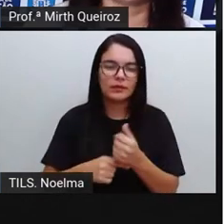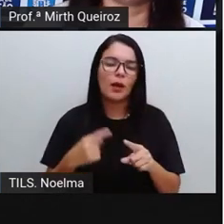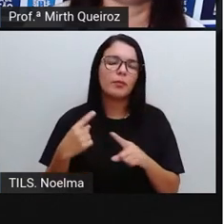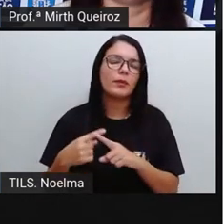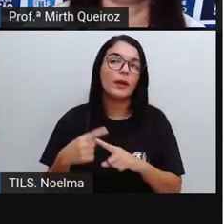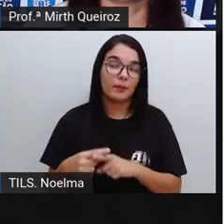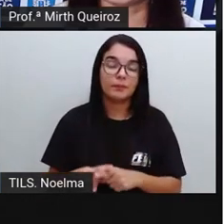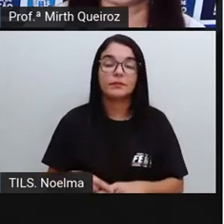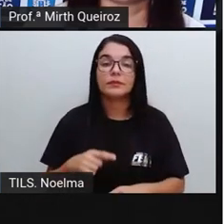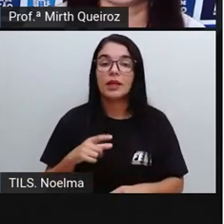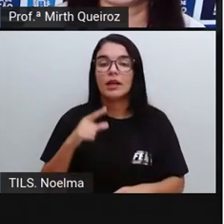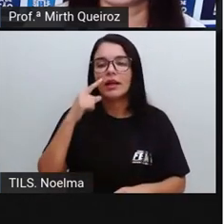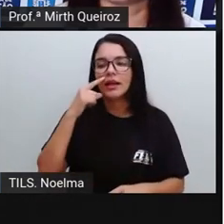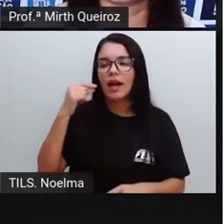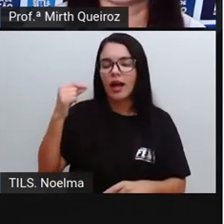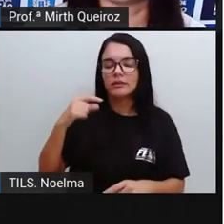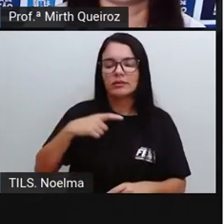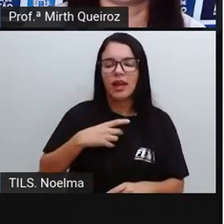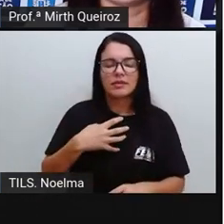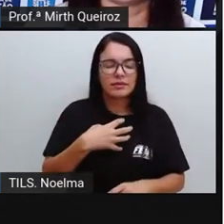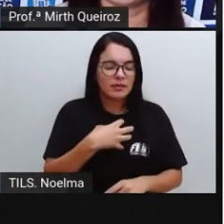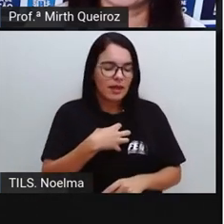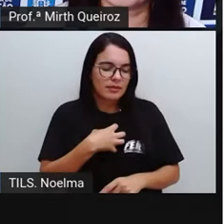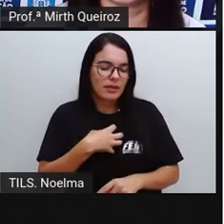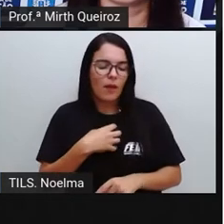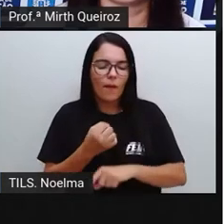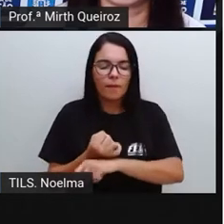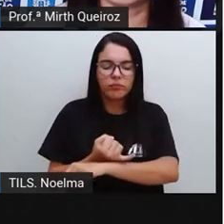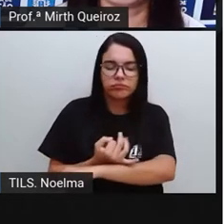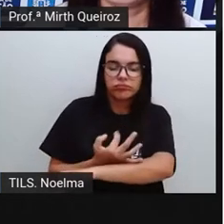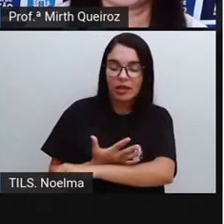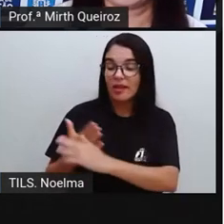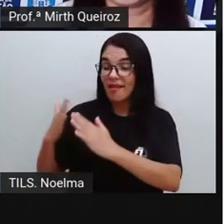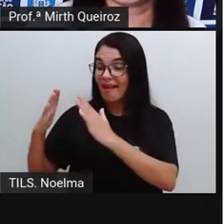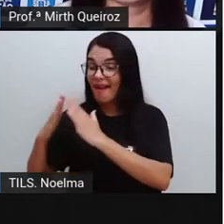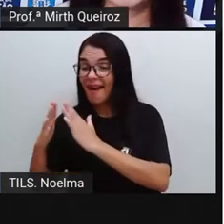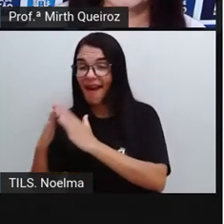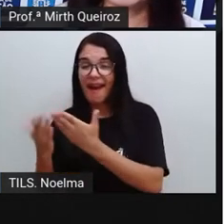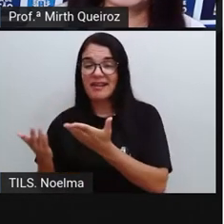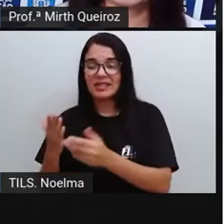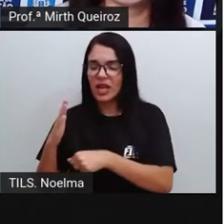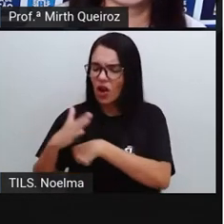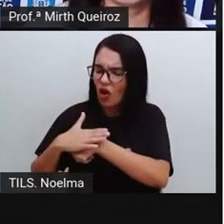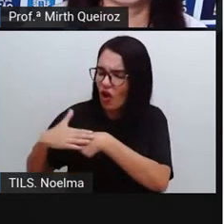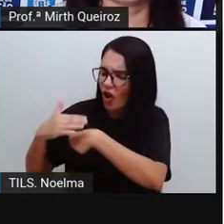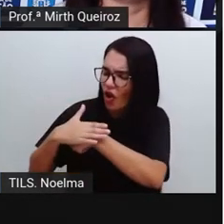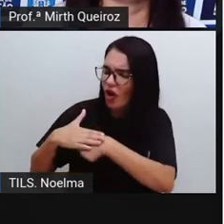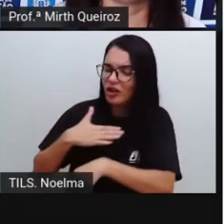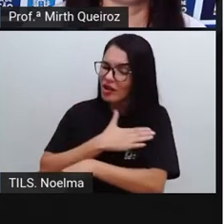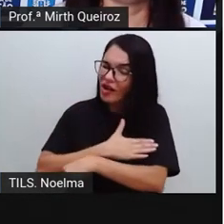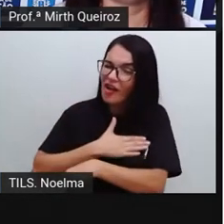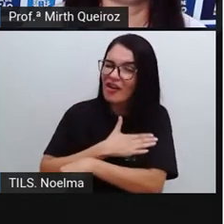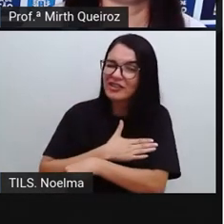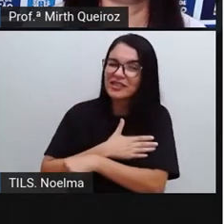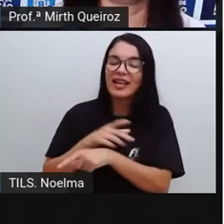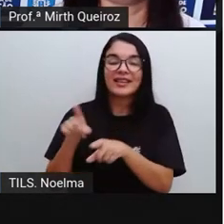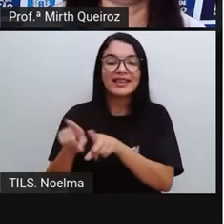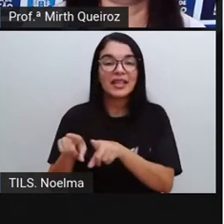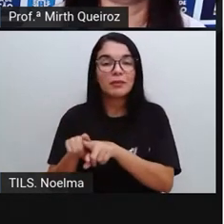sensação de casa, por se tratar de um animal doméstico, né? Que gosta de carinho, também